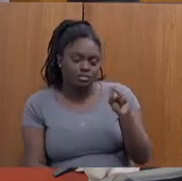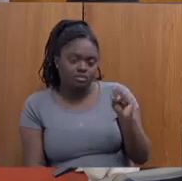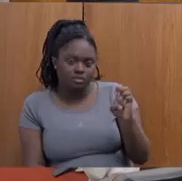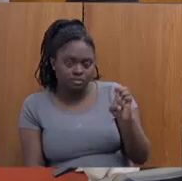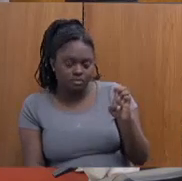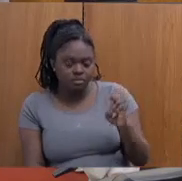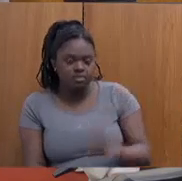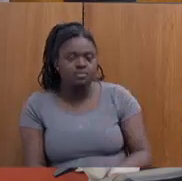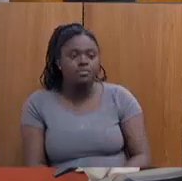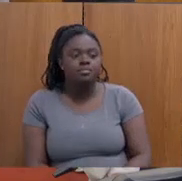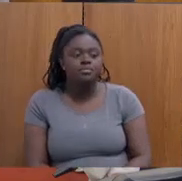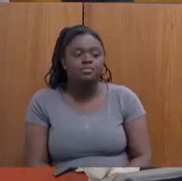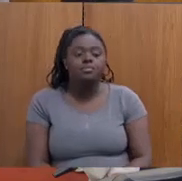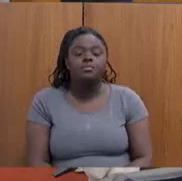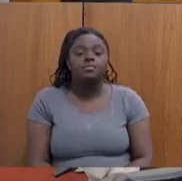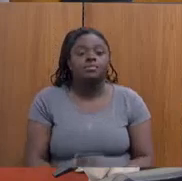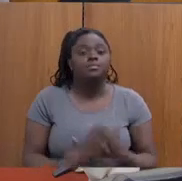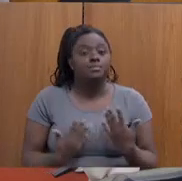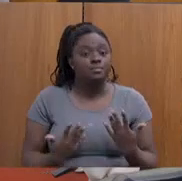E, bem,